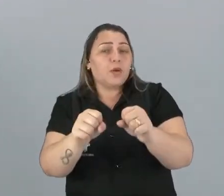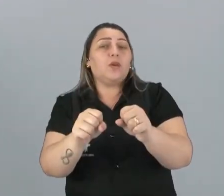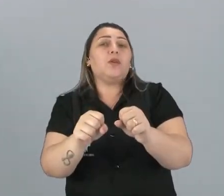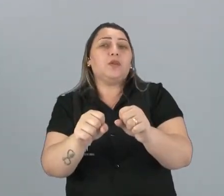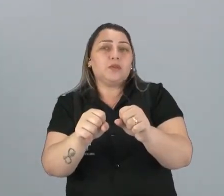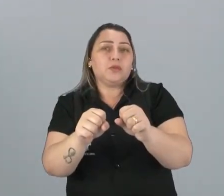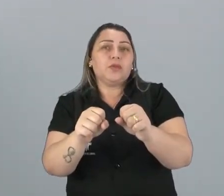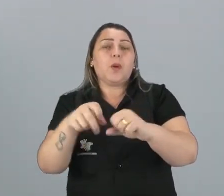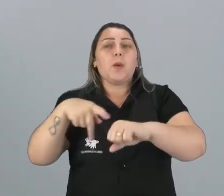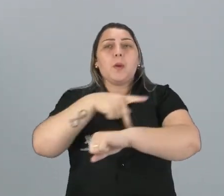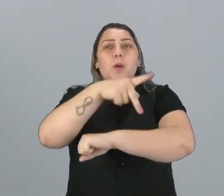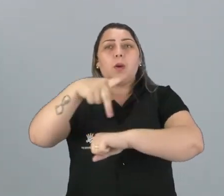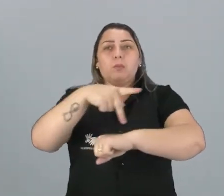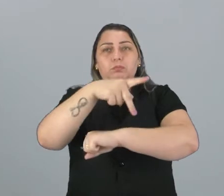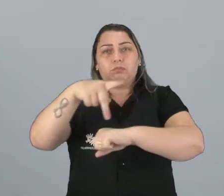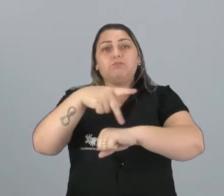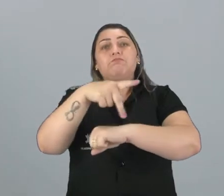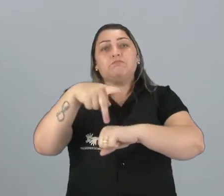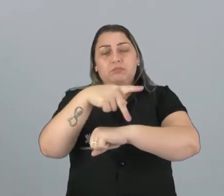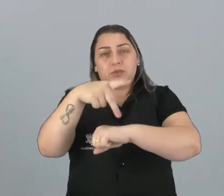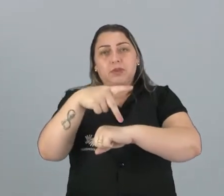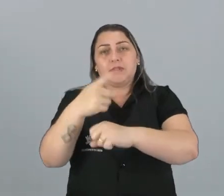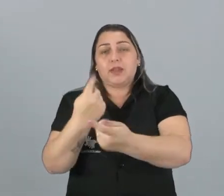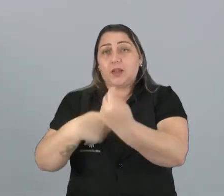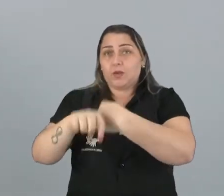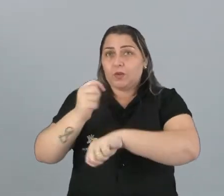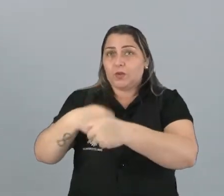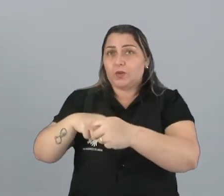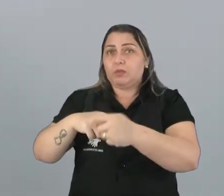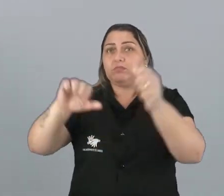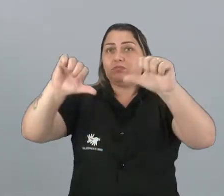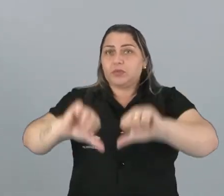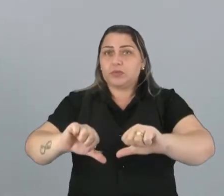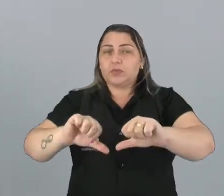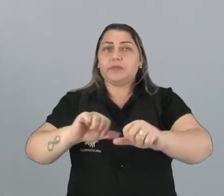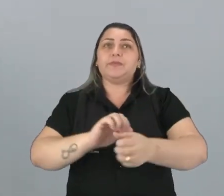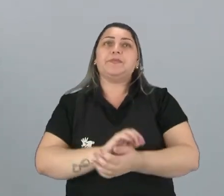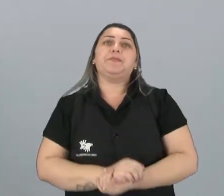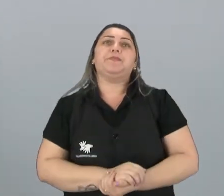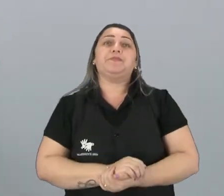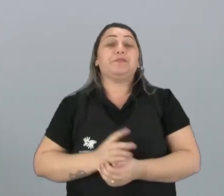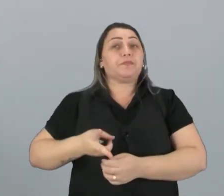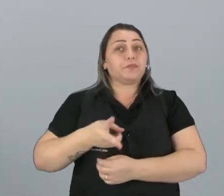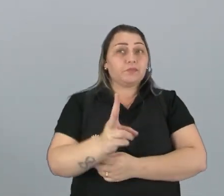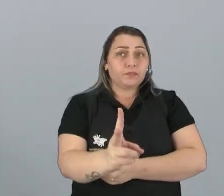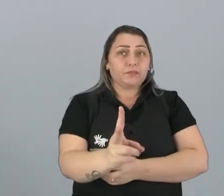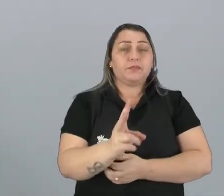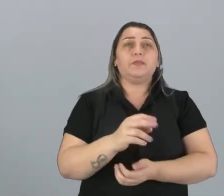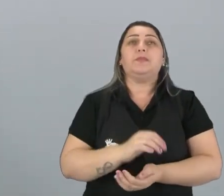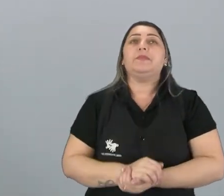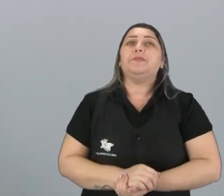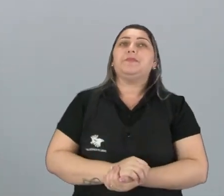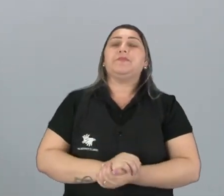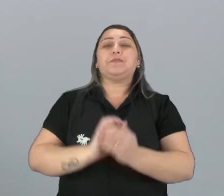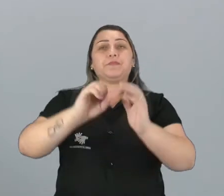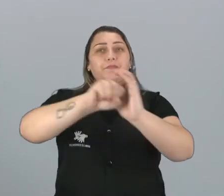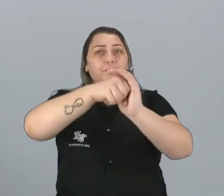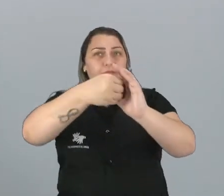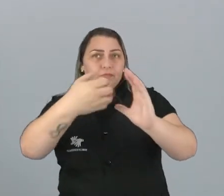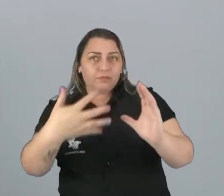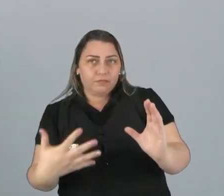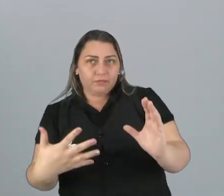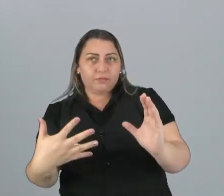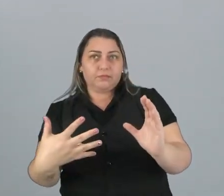ruína o país inteiro do ponto de vista econômico. Vamos continuar ainda sobre essas características